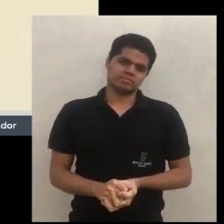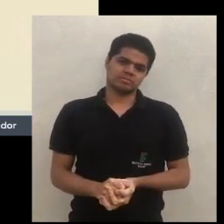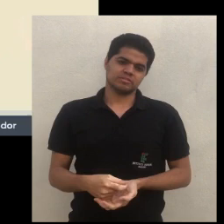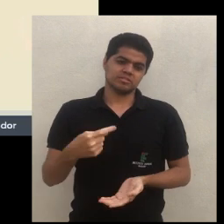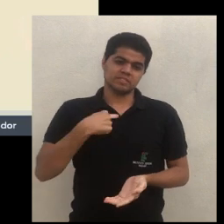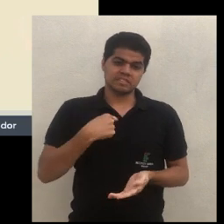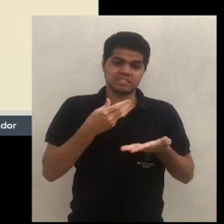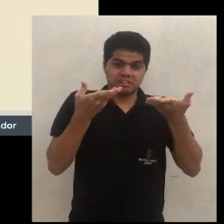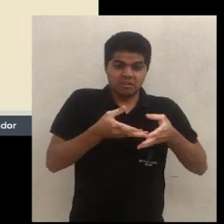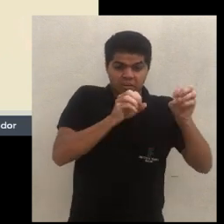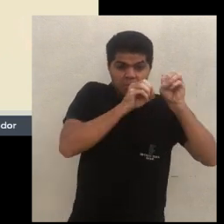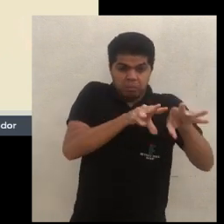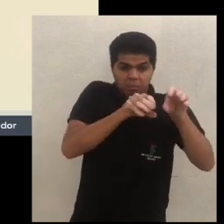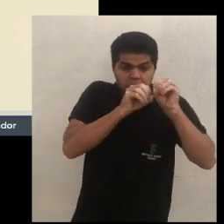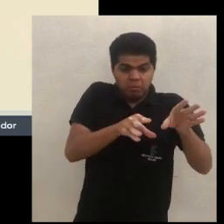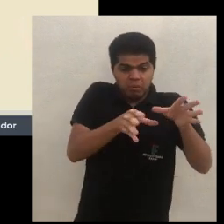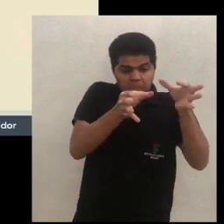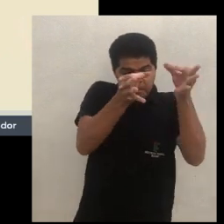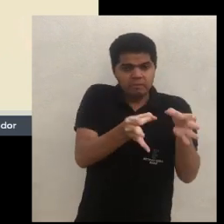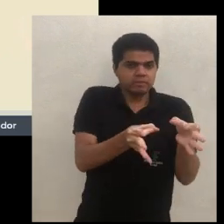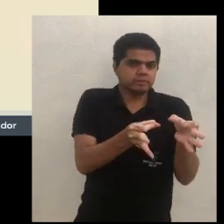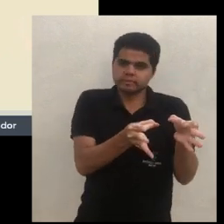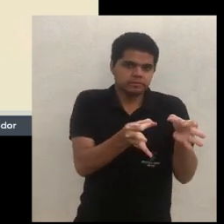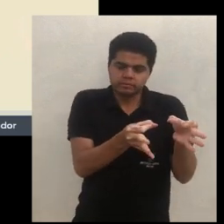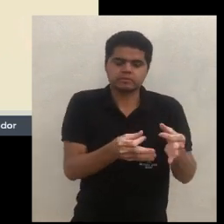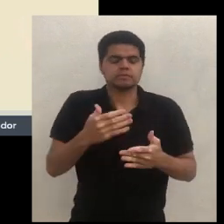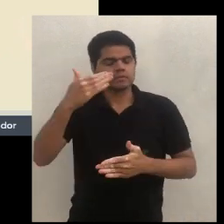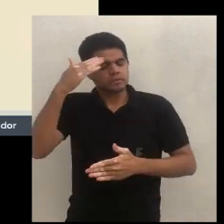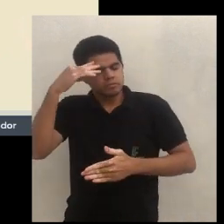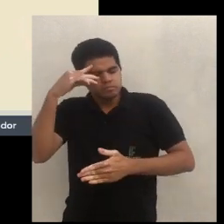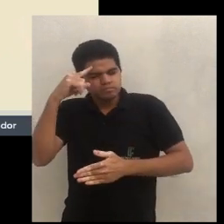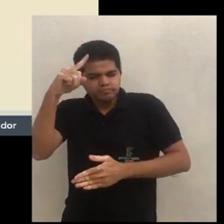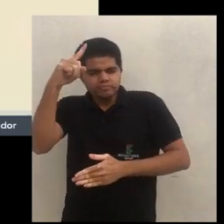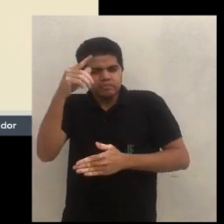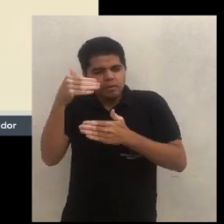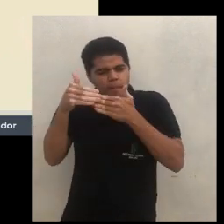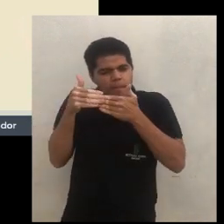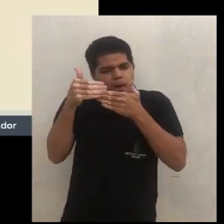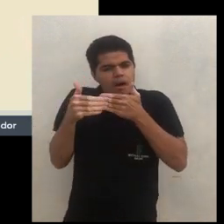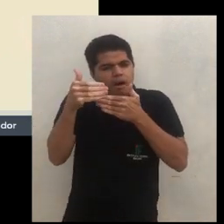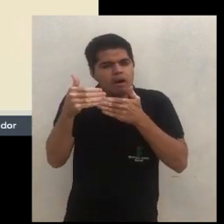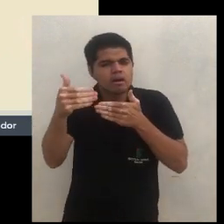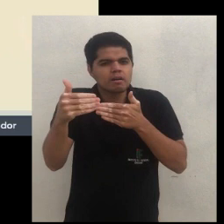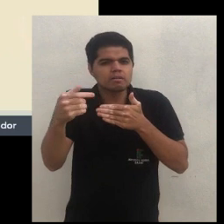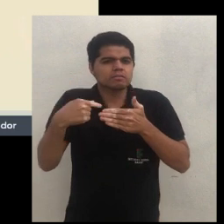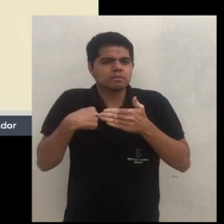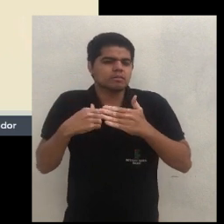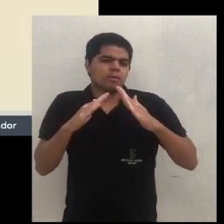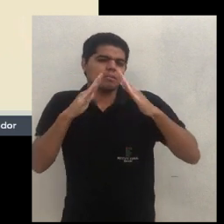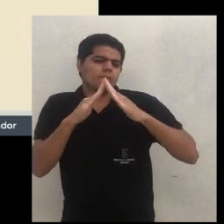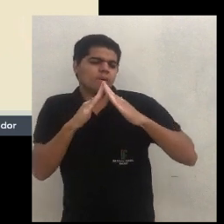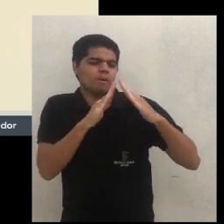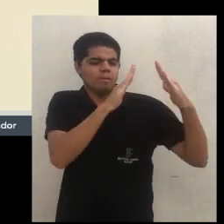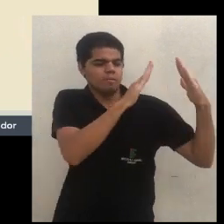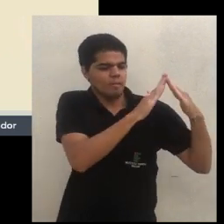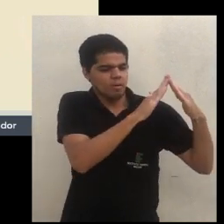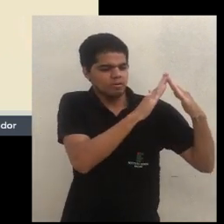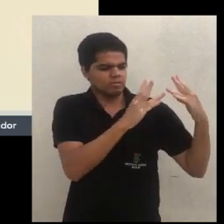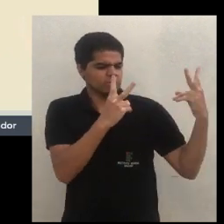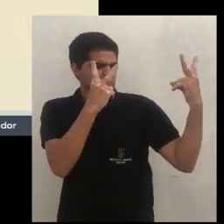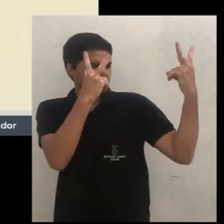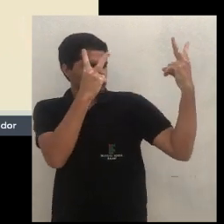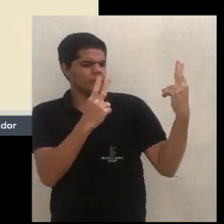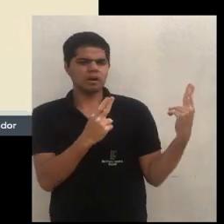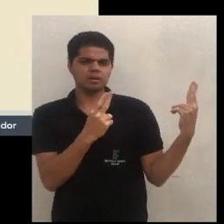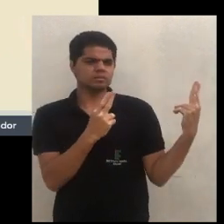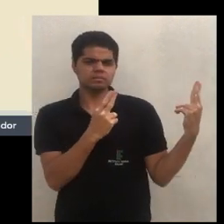receita pronta. A gente sempre vai trabalhar com os princípios. Eu sou um agricultor e você é meu vizinho. Nós não vamos ser iguais.